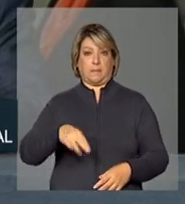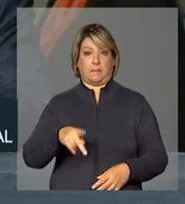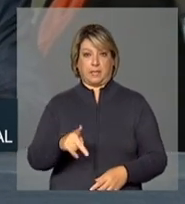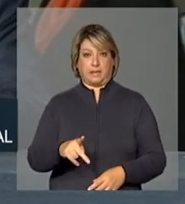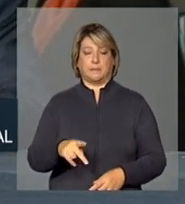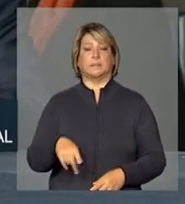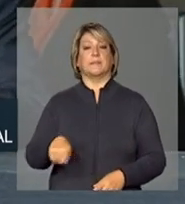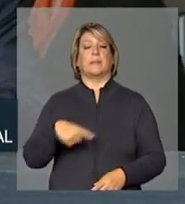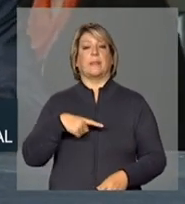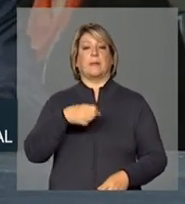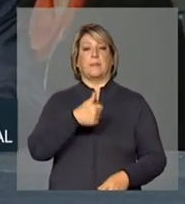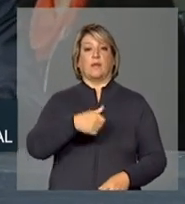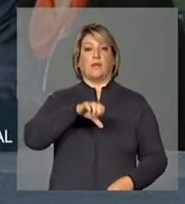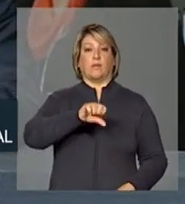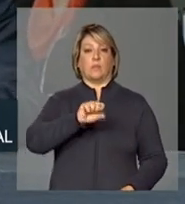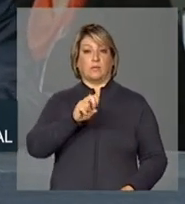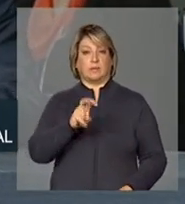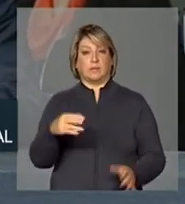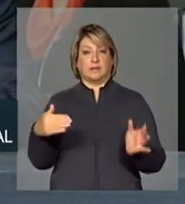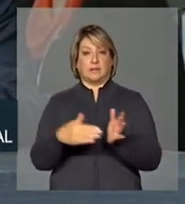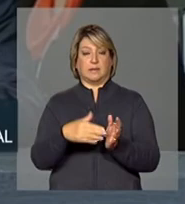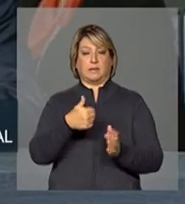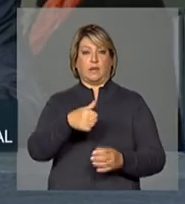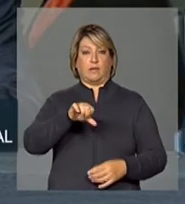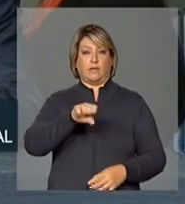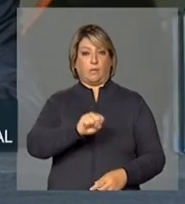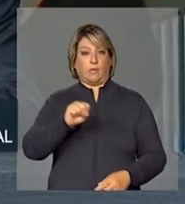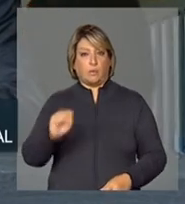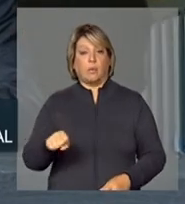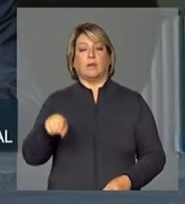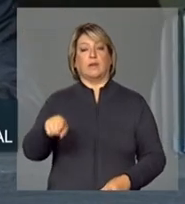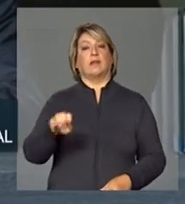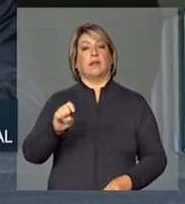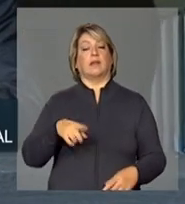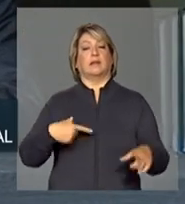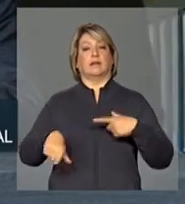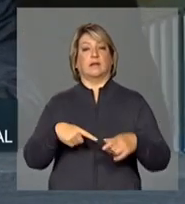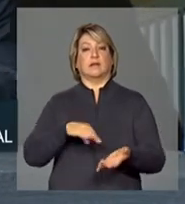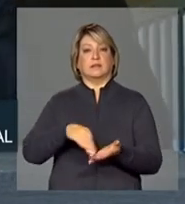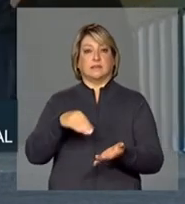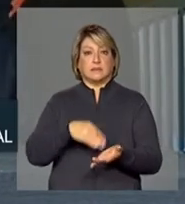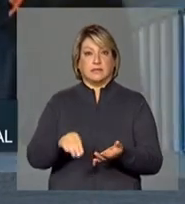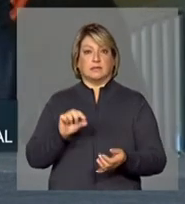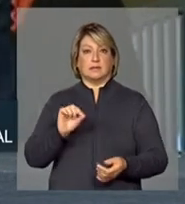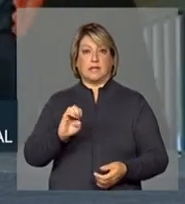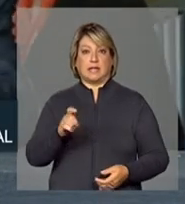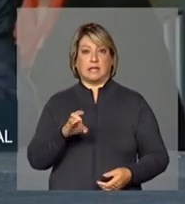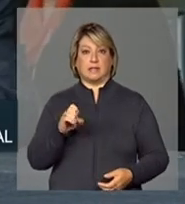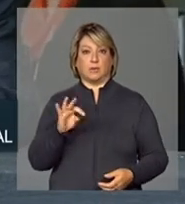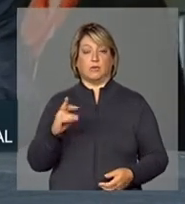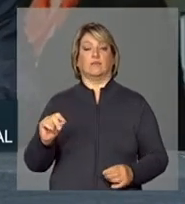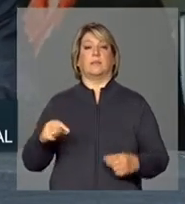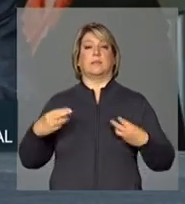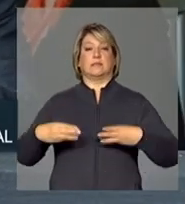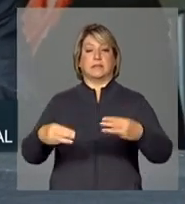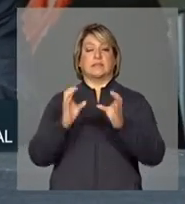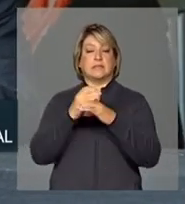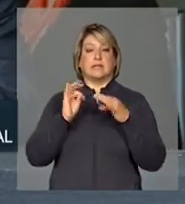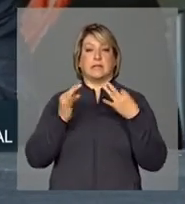Entre 1985 e 1988, foi secretário executivo do Ministério de Ciência e Tecnologia,